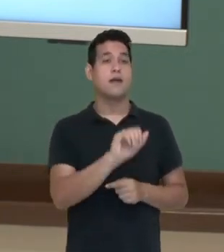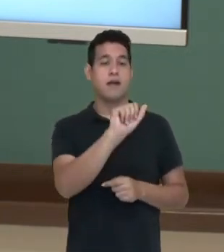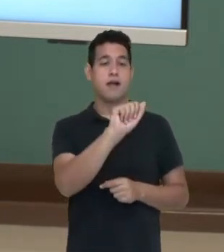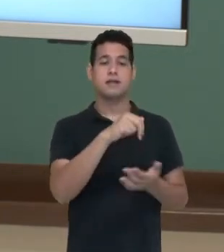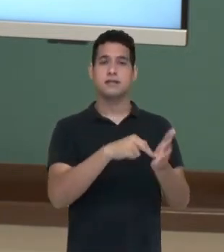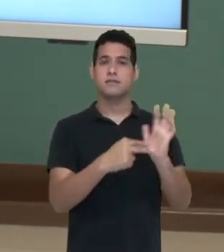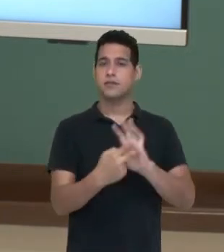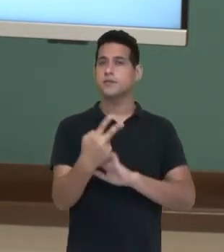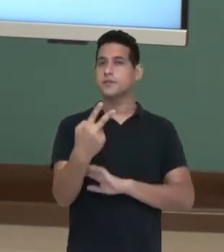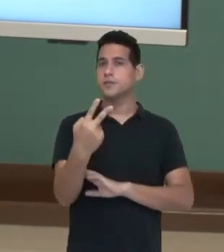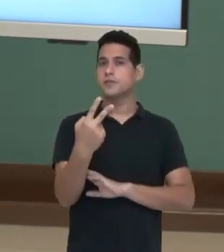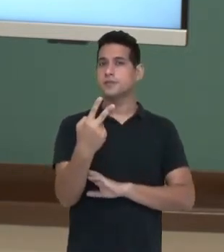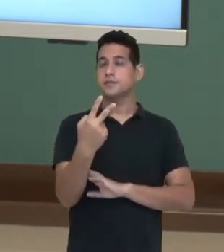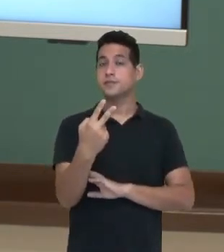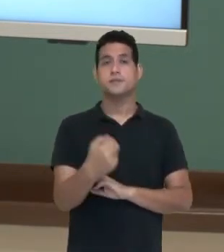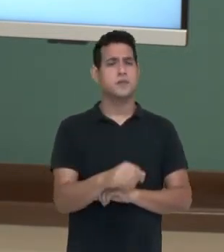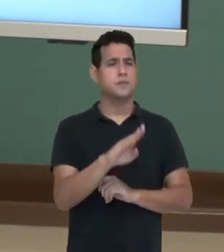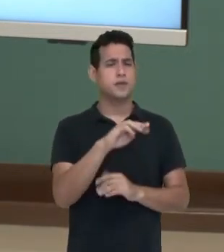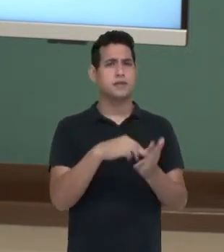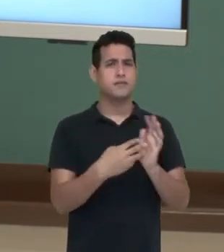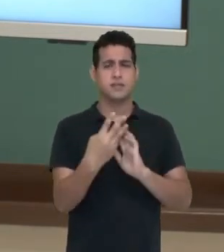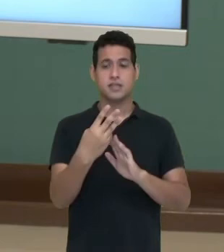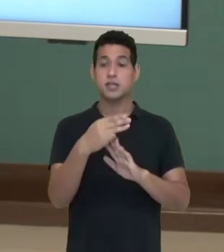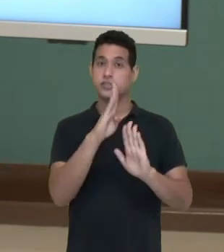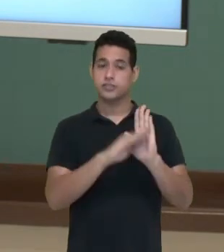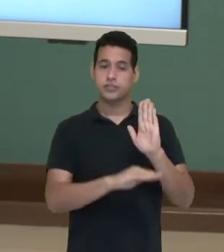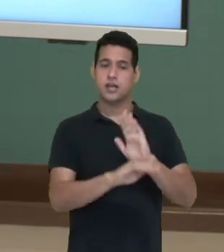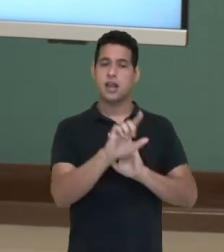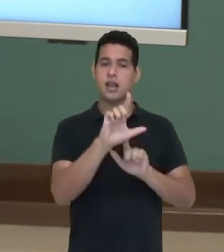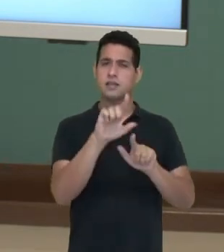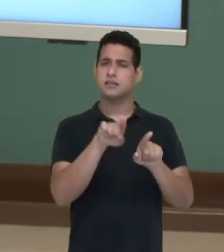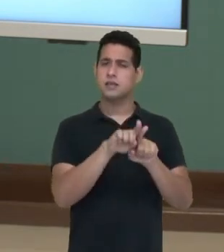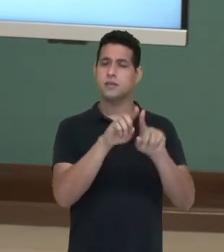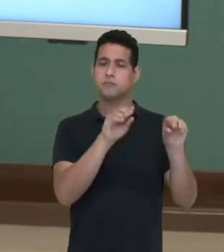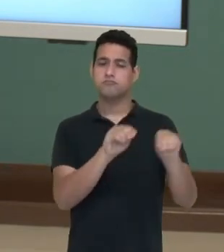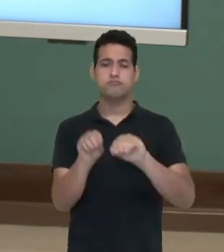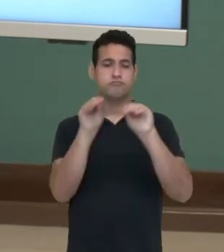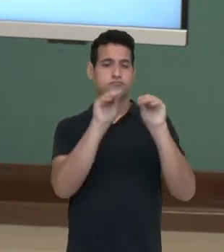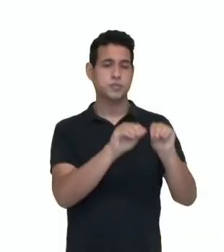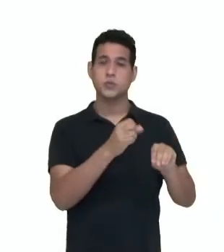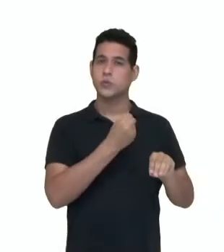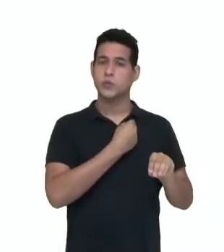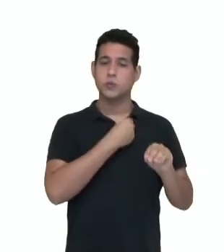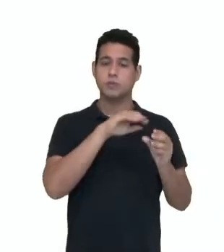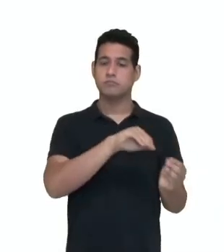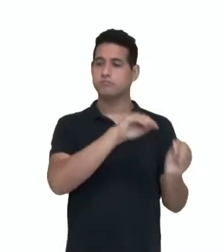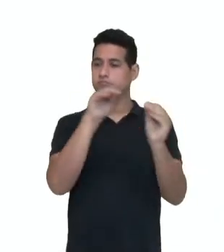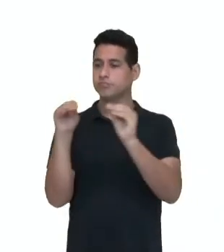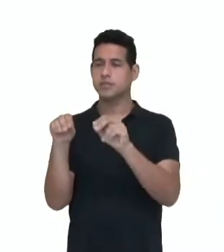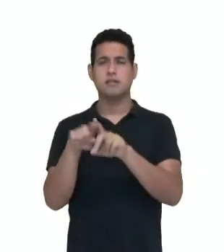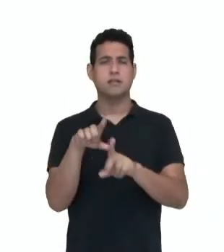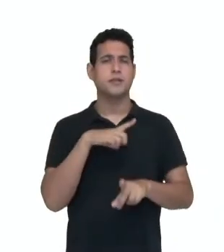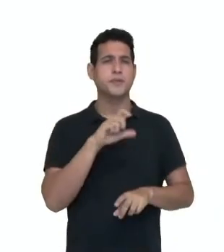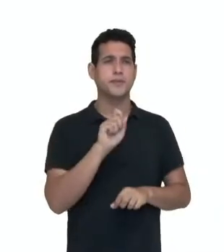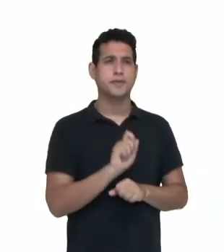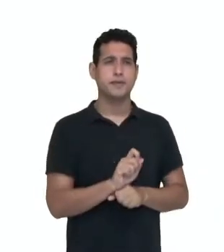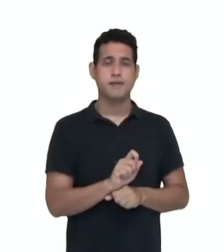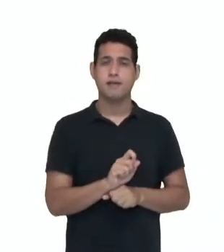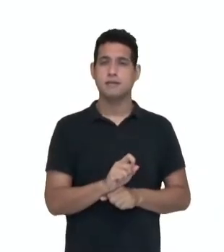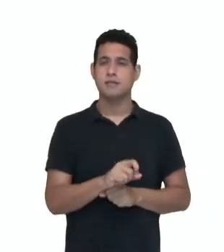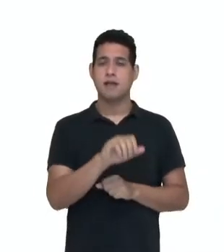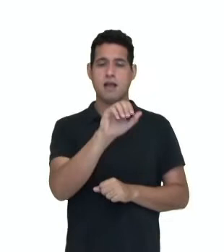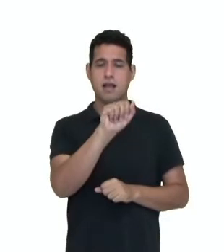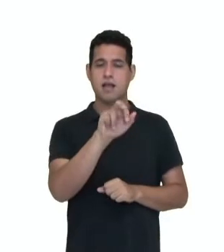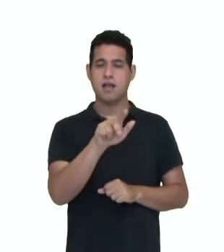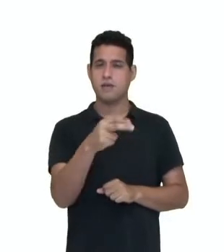2, ó. Se o b vale 3, isola a letra, letra para um lado, número para o outro, eu tenho que o a vale